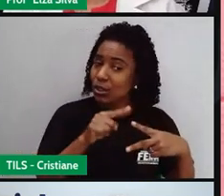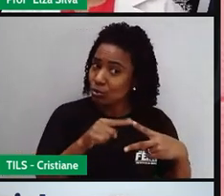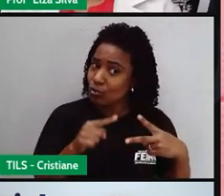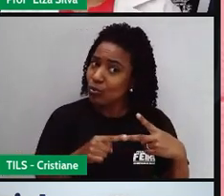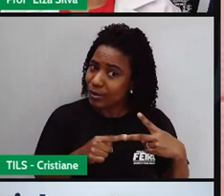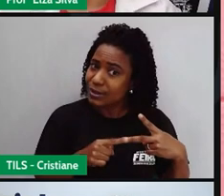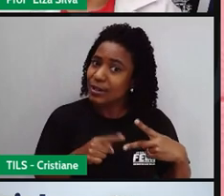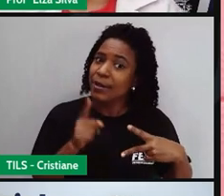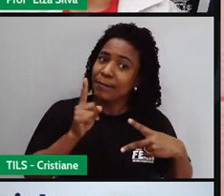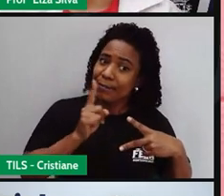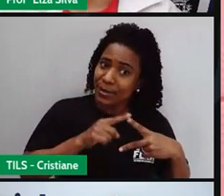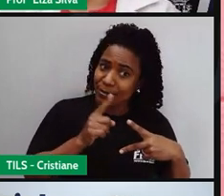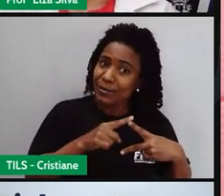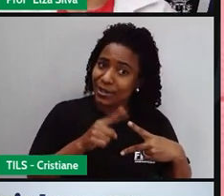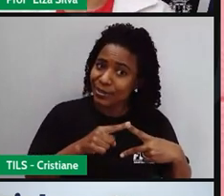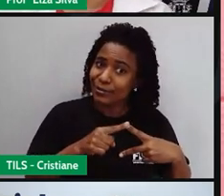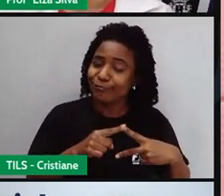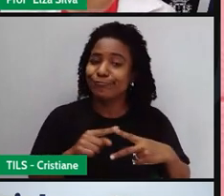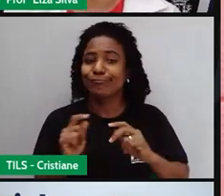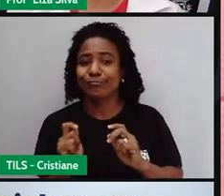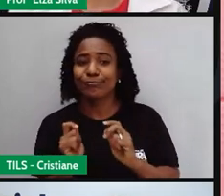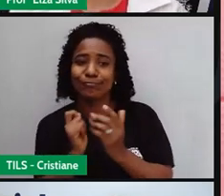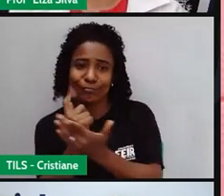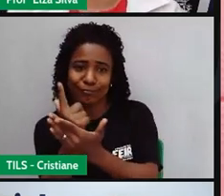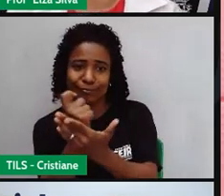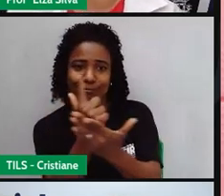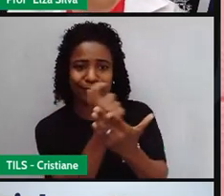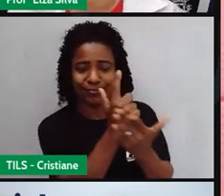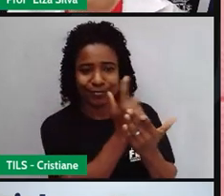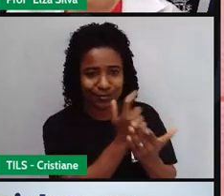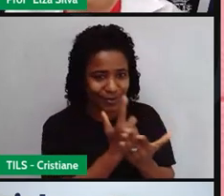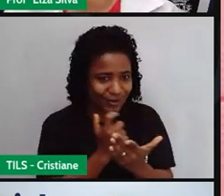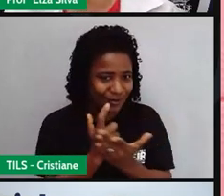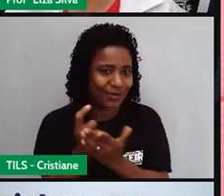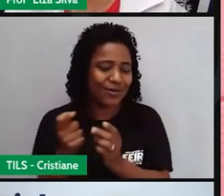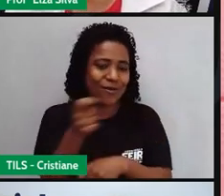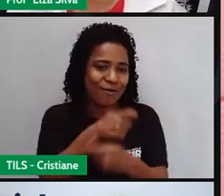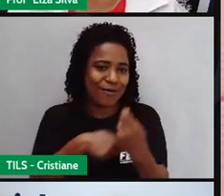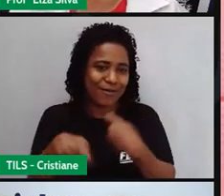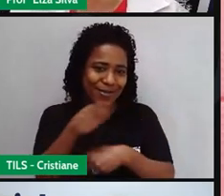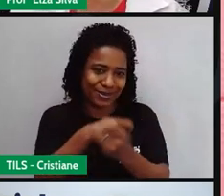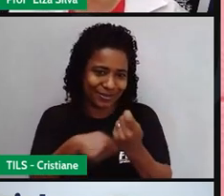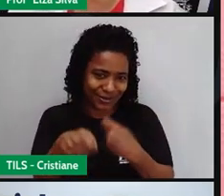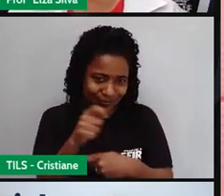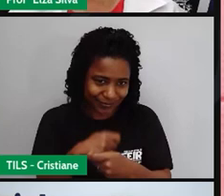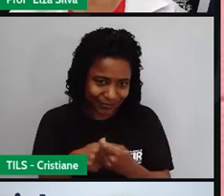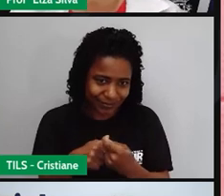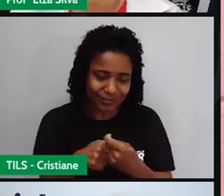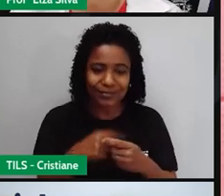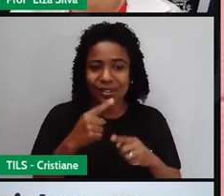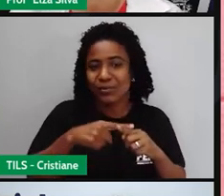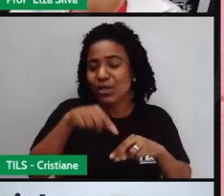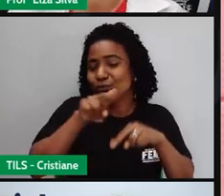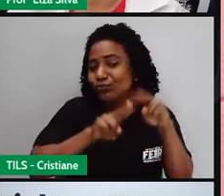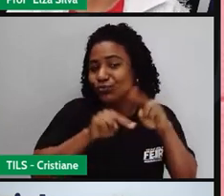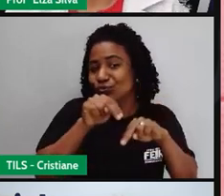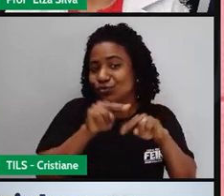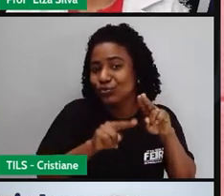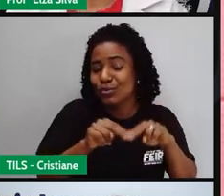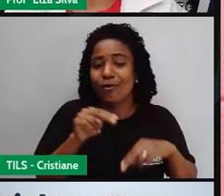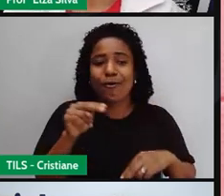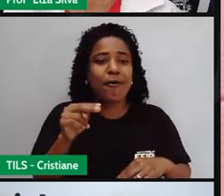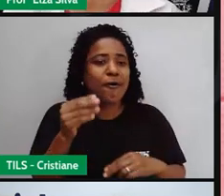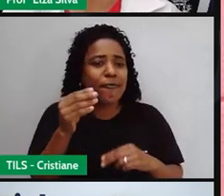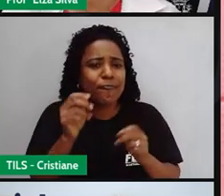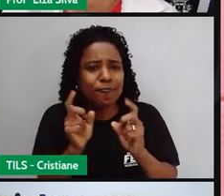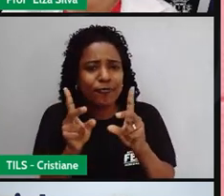A gente sabe que quando vai chegando o inverno, vai chegando no meio do ano, as vendas elas enfraquecem. Então,